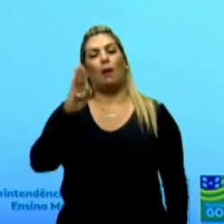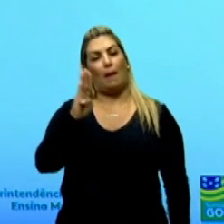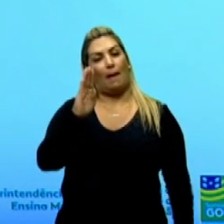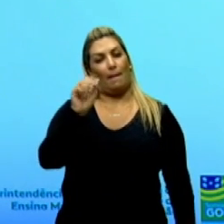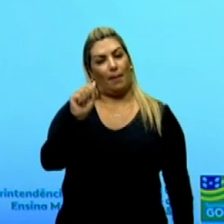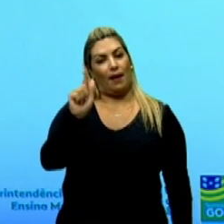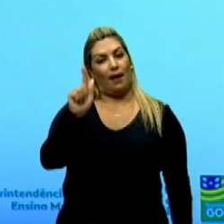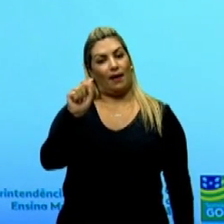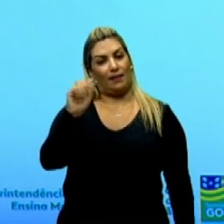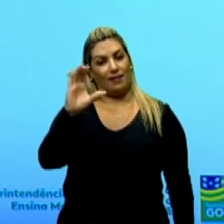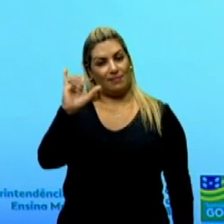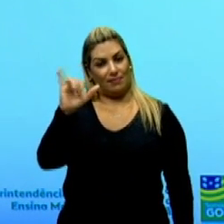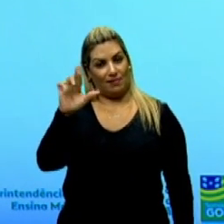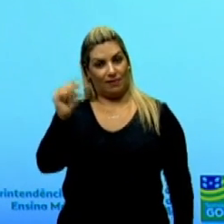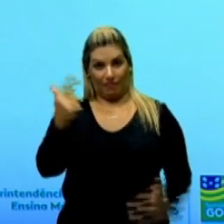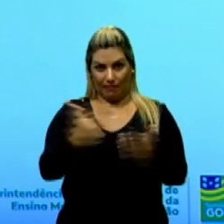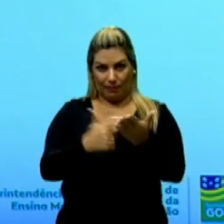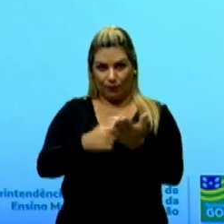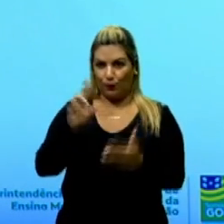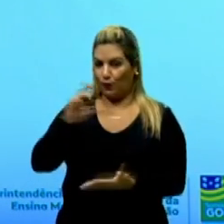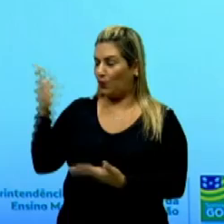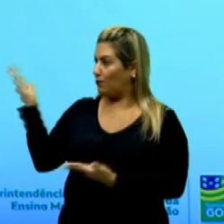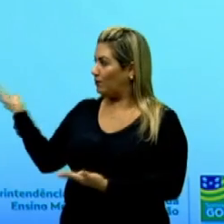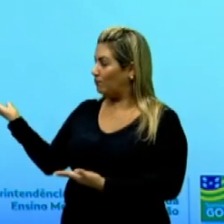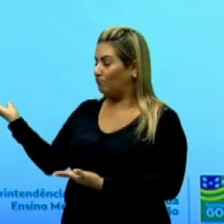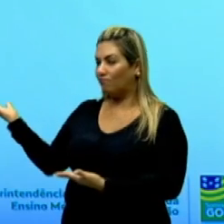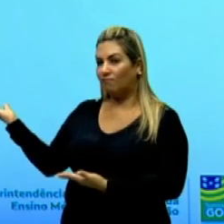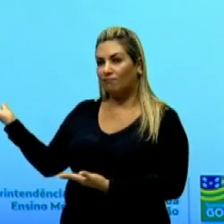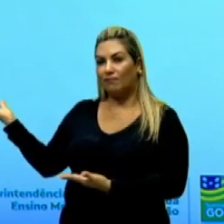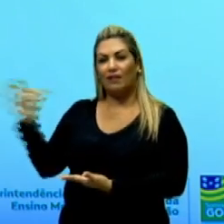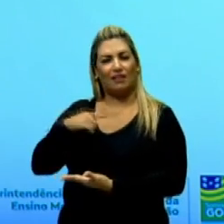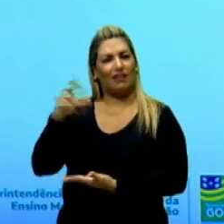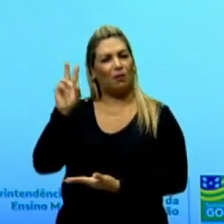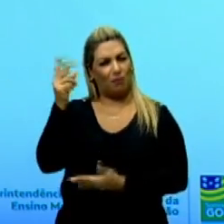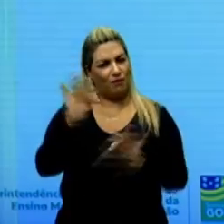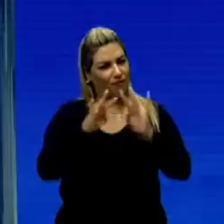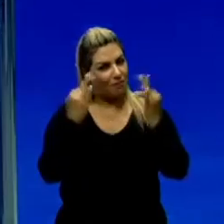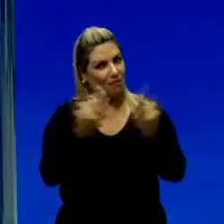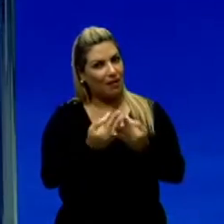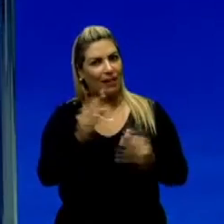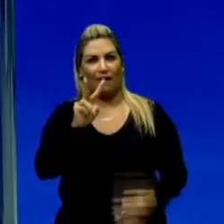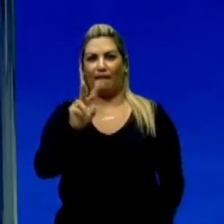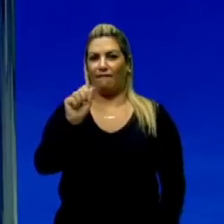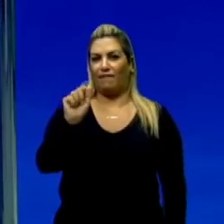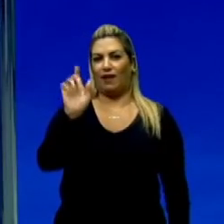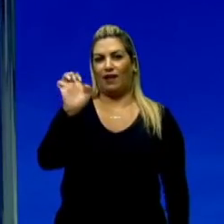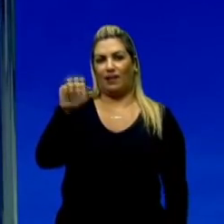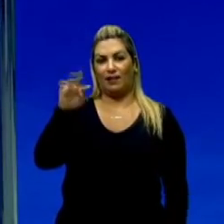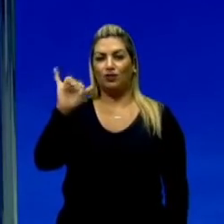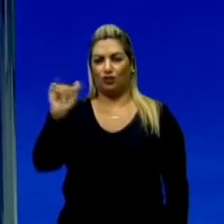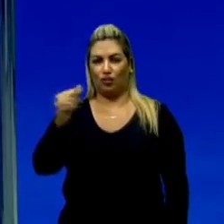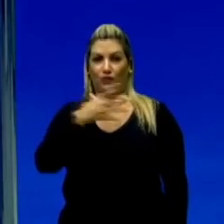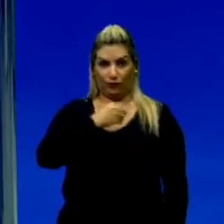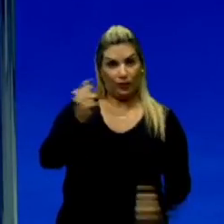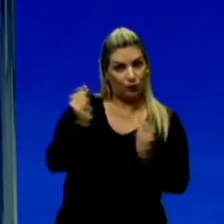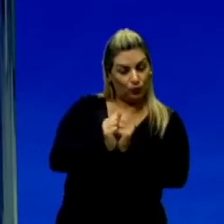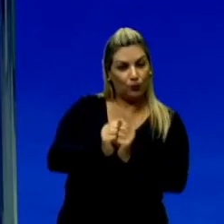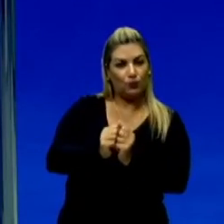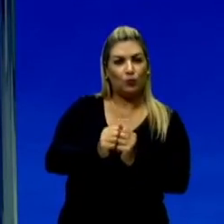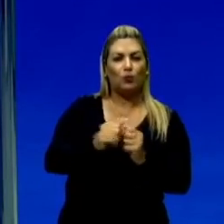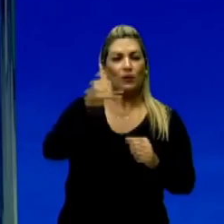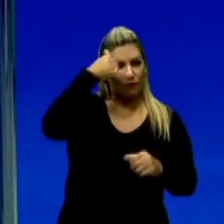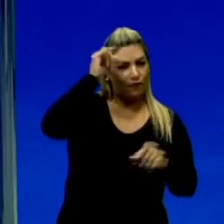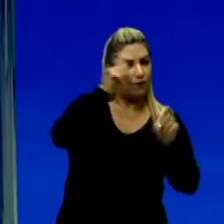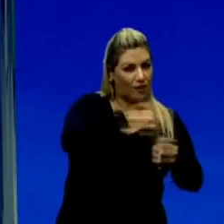título desse livro é justamente porque há uma família, o Valentim, a sua filha Soledad e um afiliado, eles saem de uma determinada